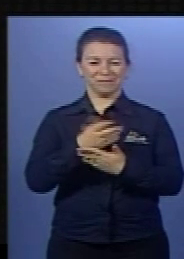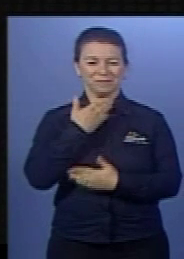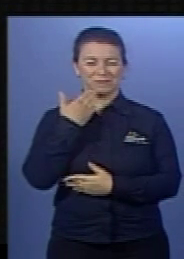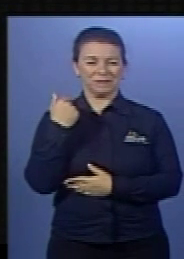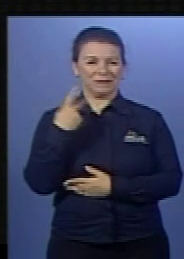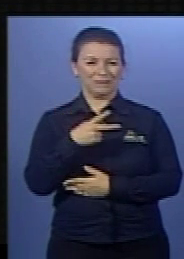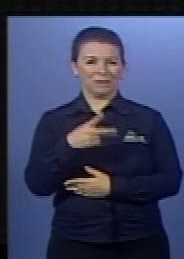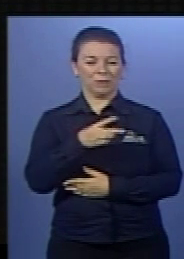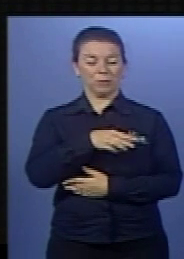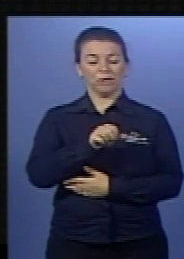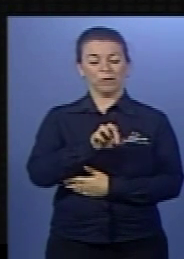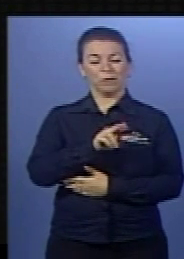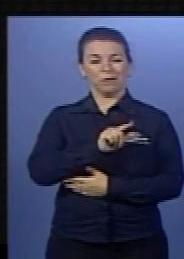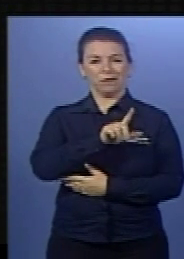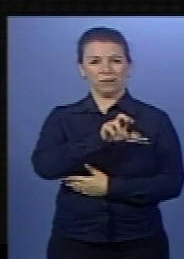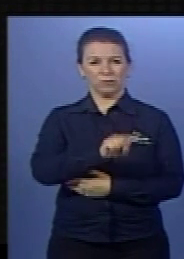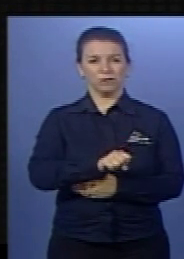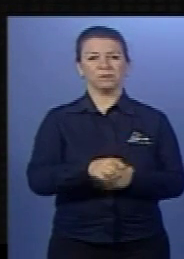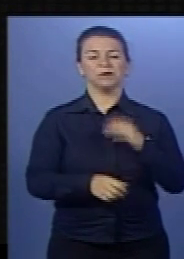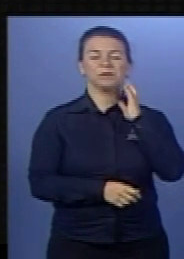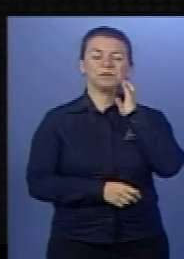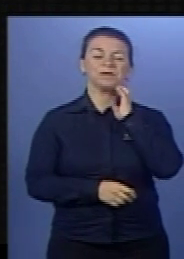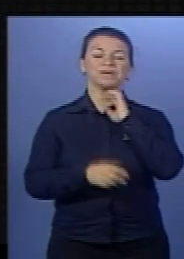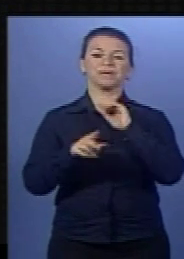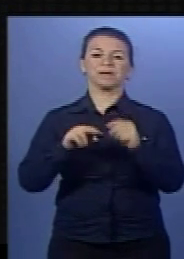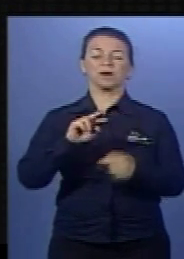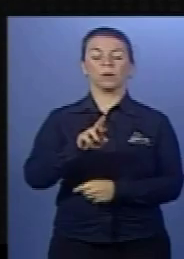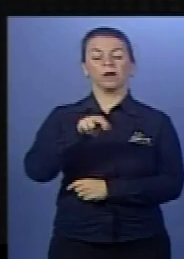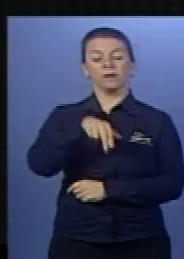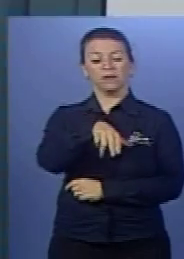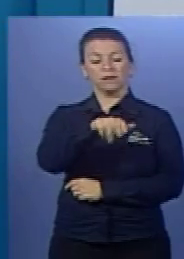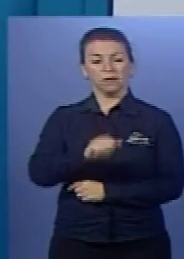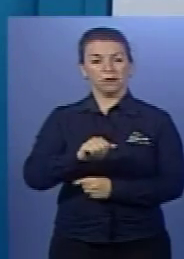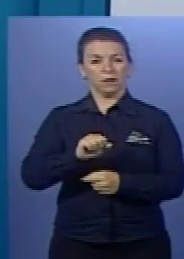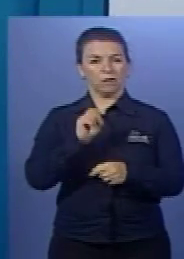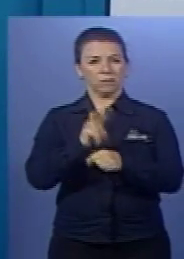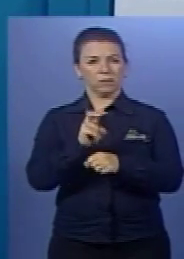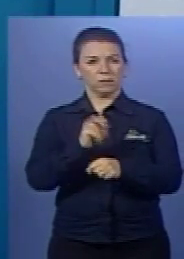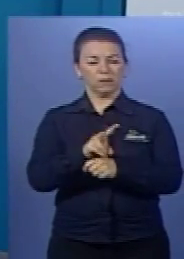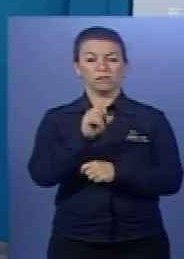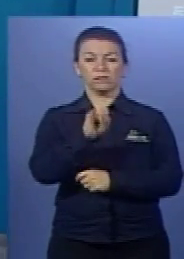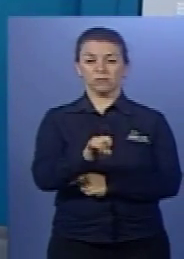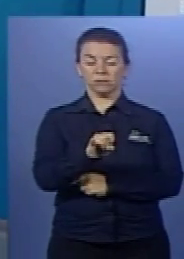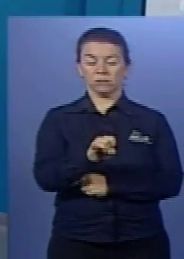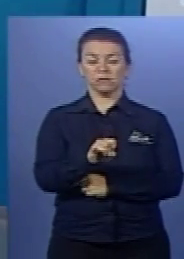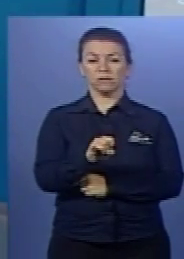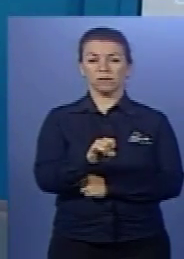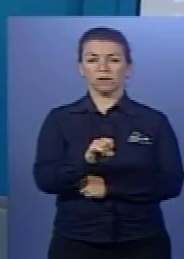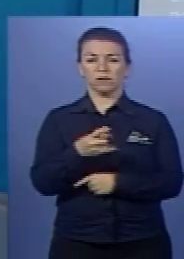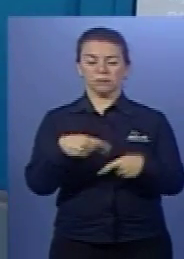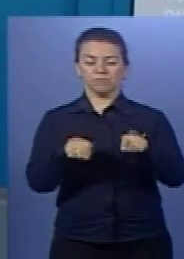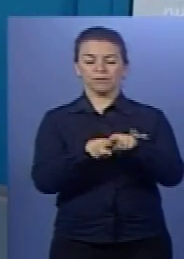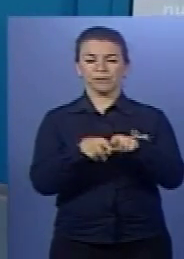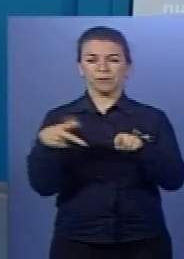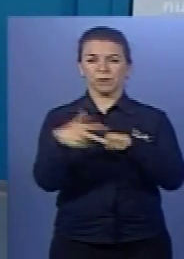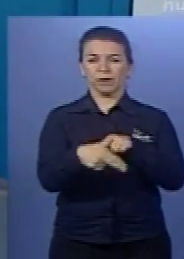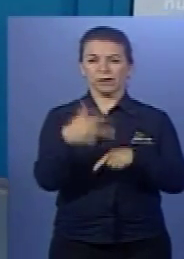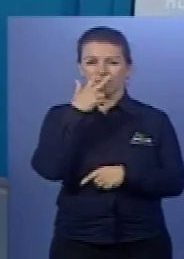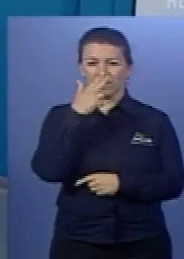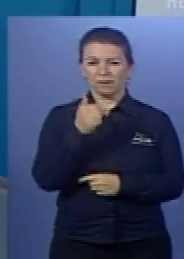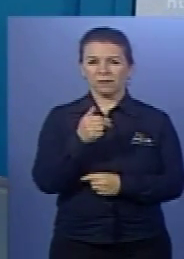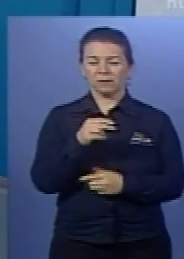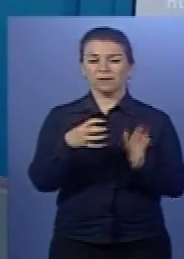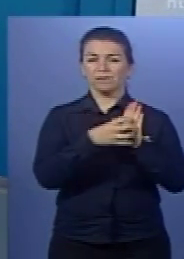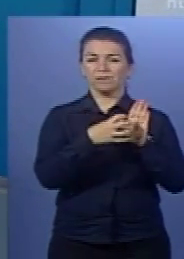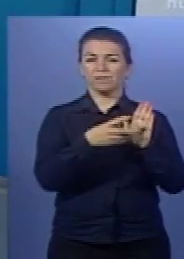DNA tendo como molde o RNA viral. Então, ao inibir a transcriptase reversa, o vírus da AIDS